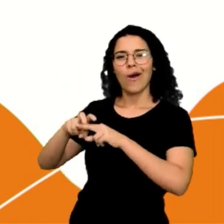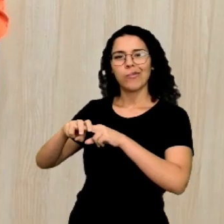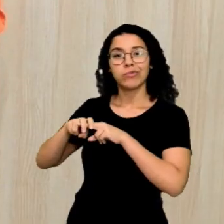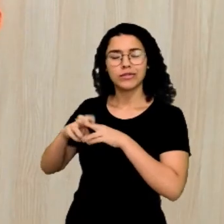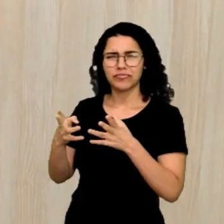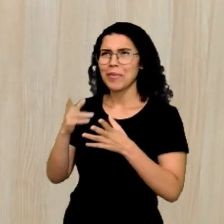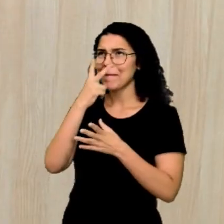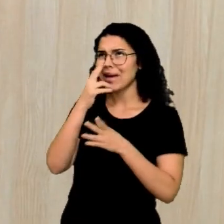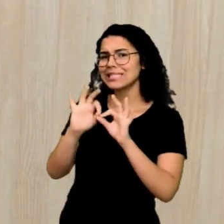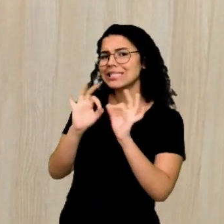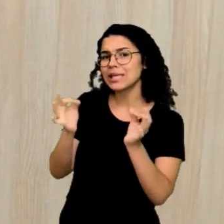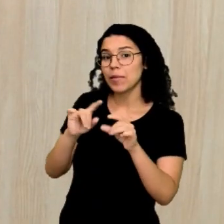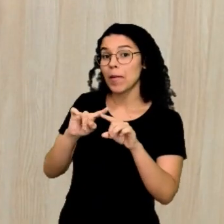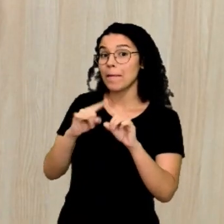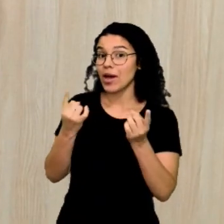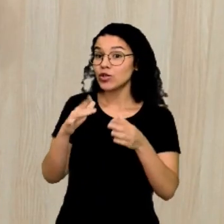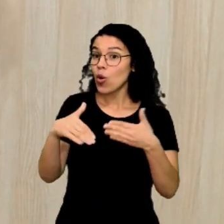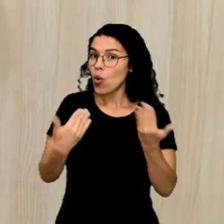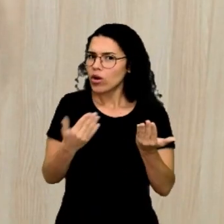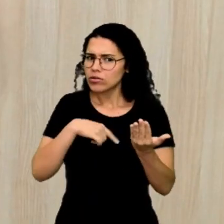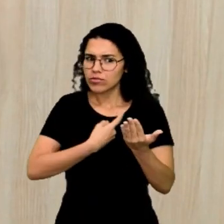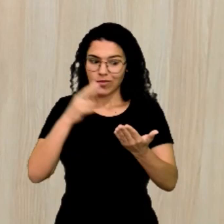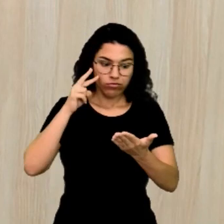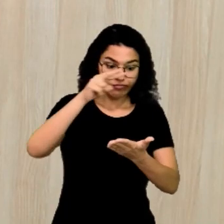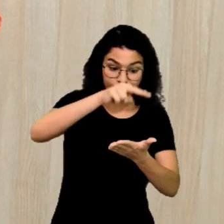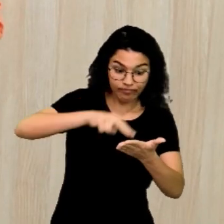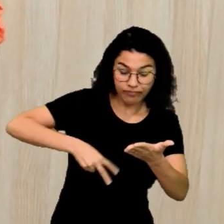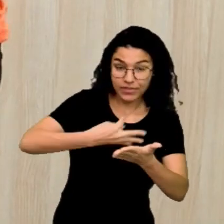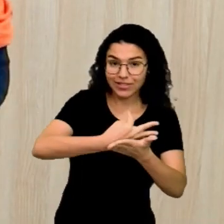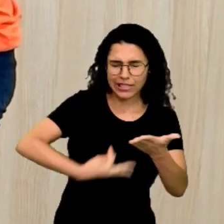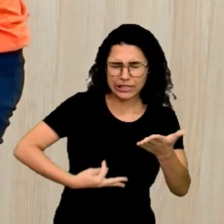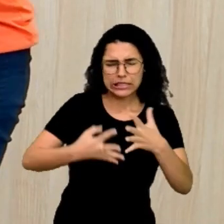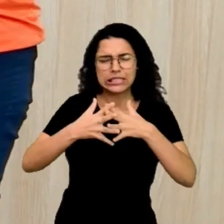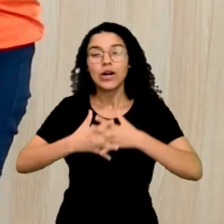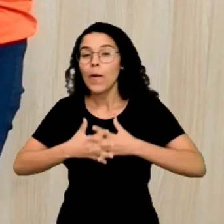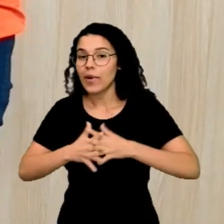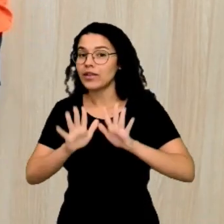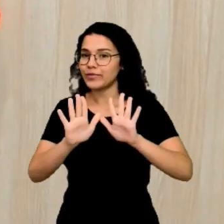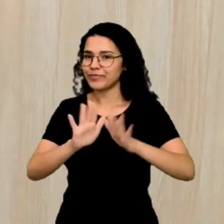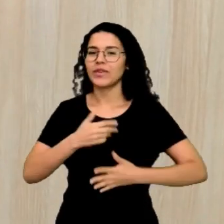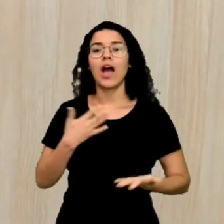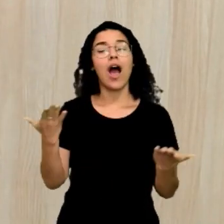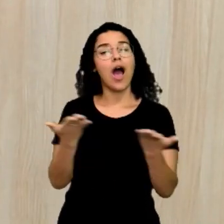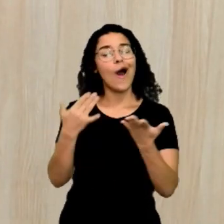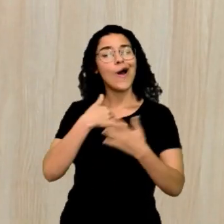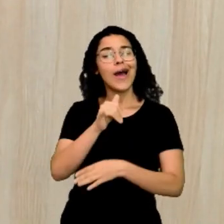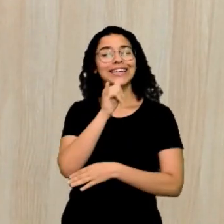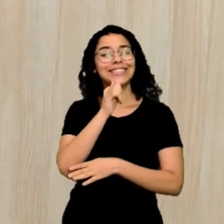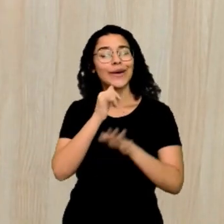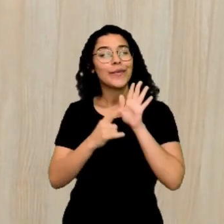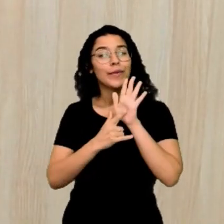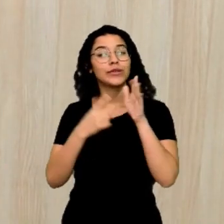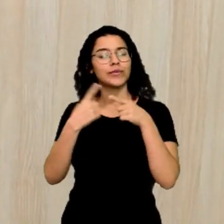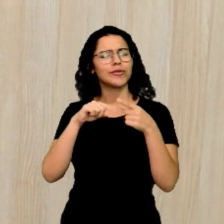muito simples, mas quando a gente chega no texto, isso aí dá uma complicadinha. Então, eu trouxe um exemplo para dar uma facilitada da